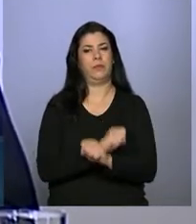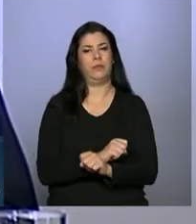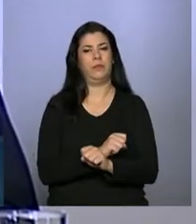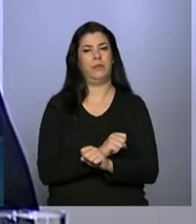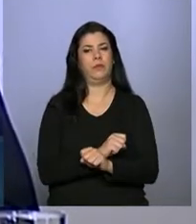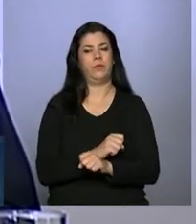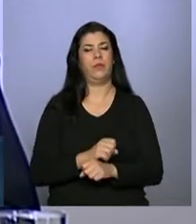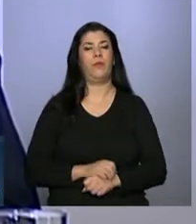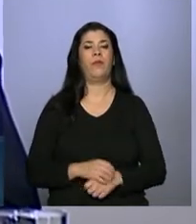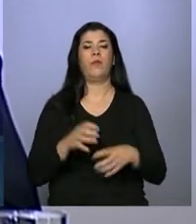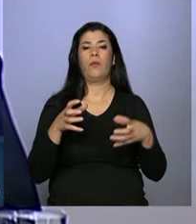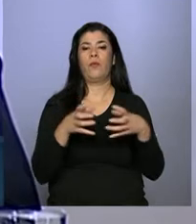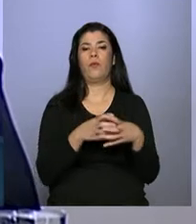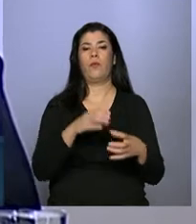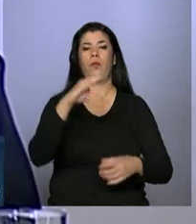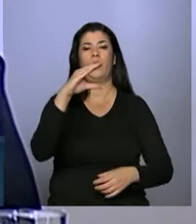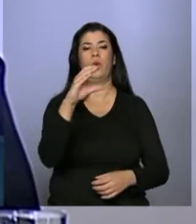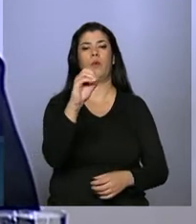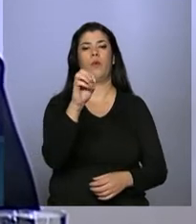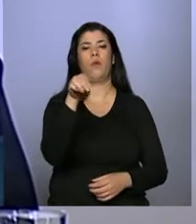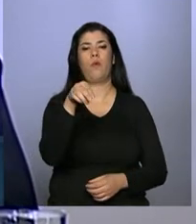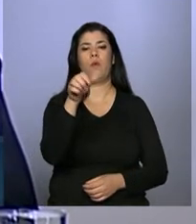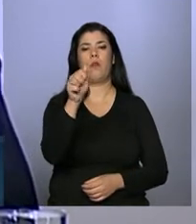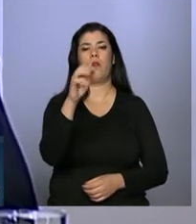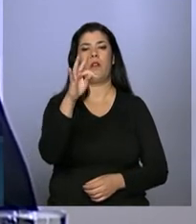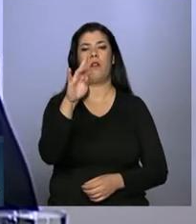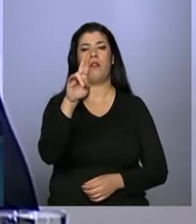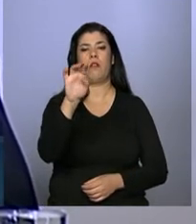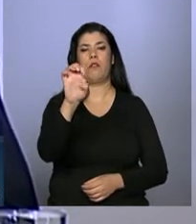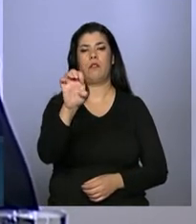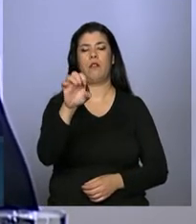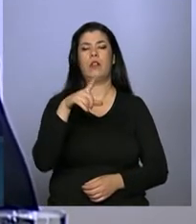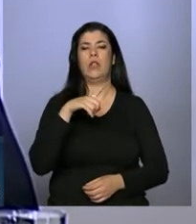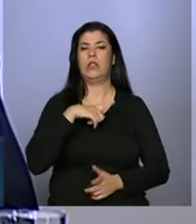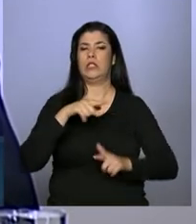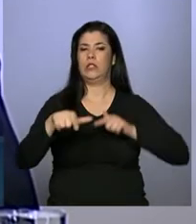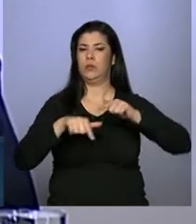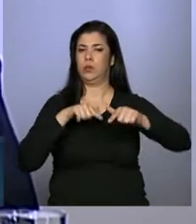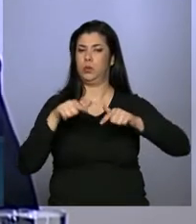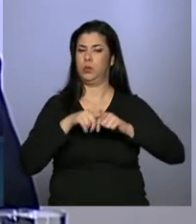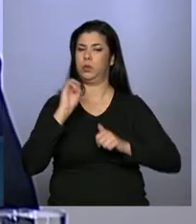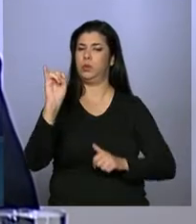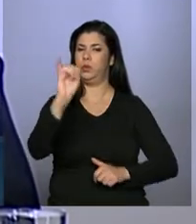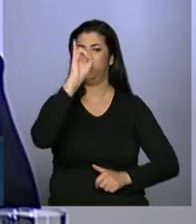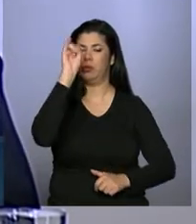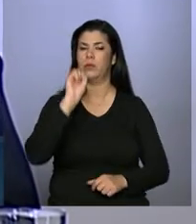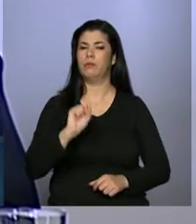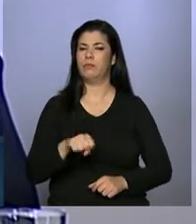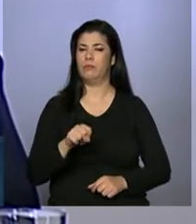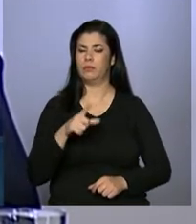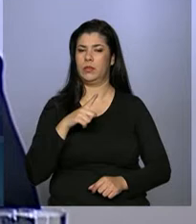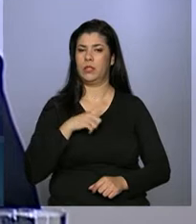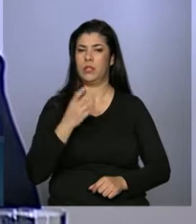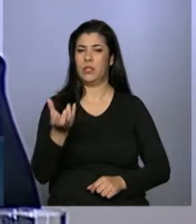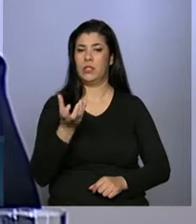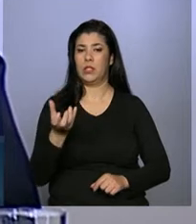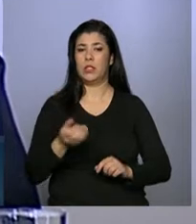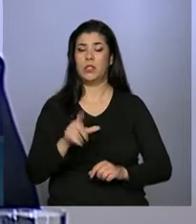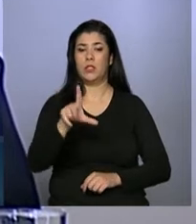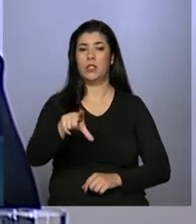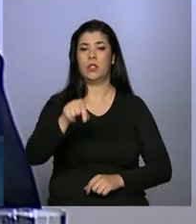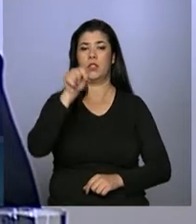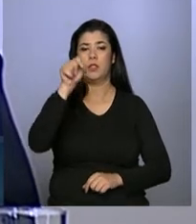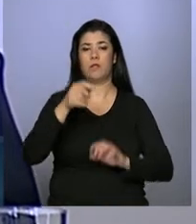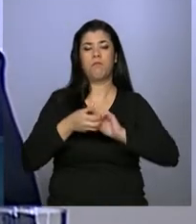A Conatrai tem tido um papel importantíssimo, fundamental, e eu gostaria de saudar